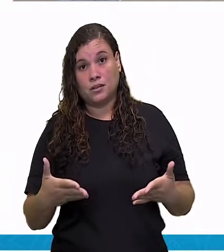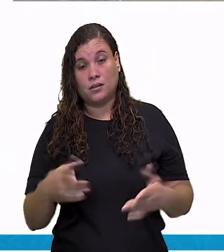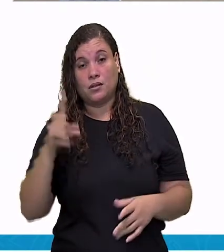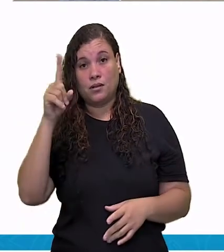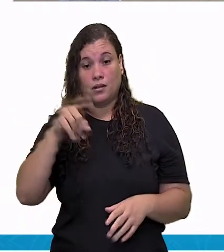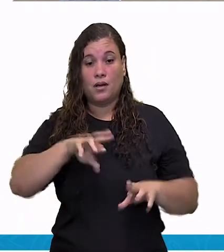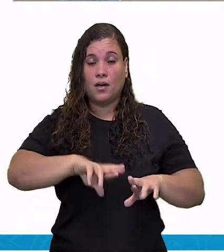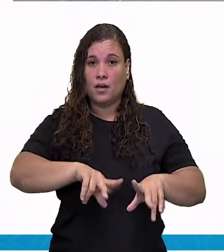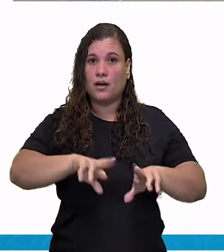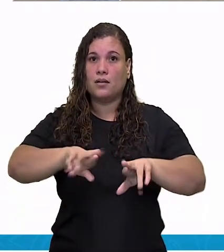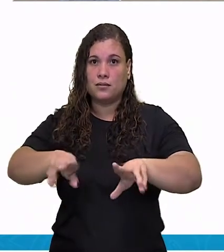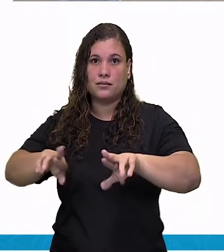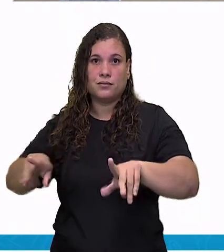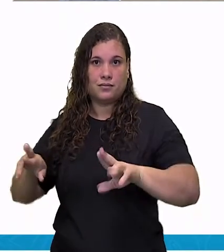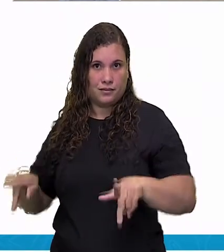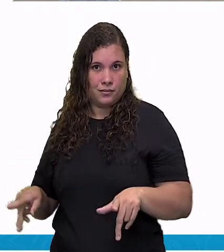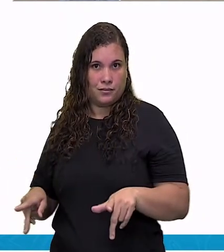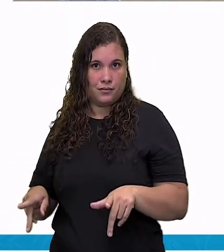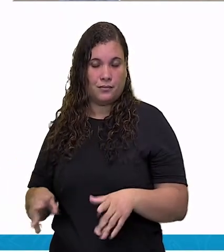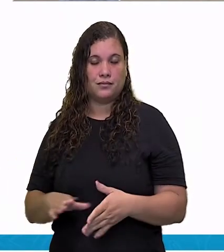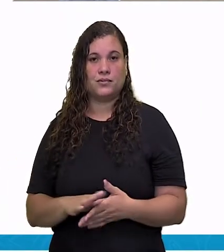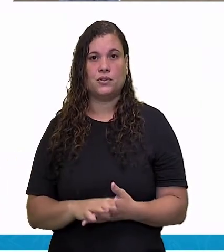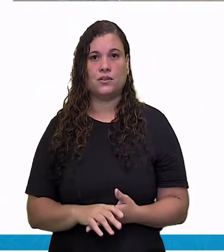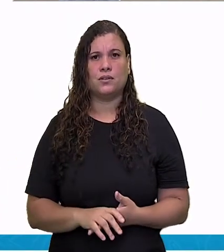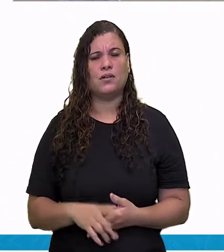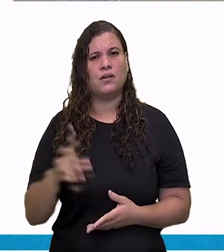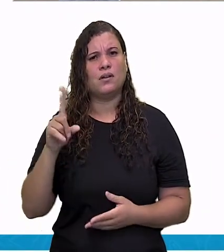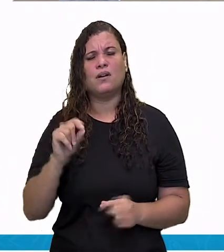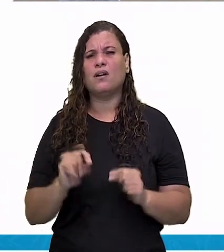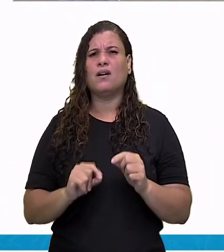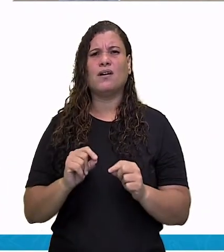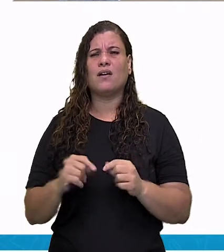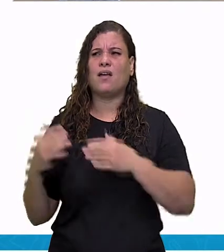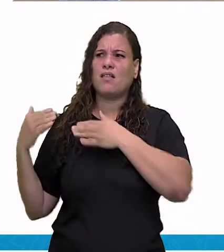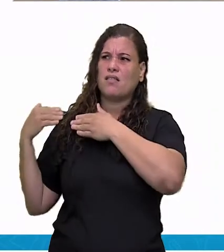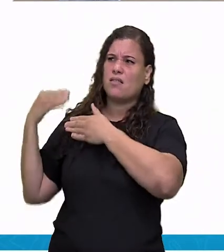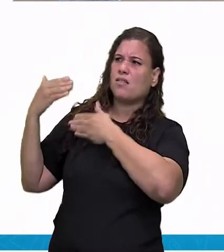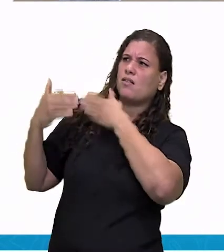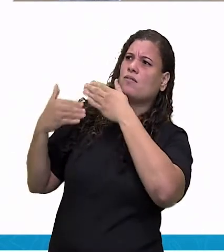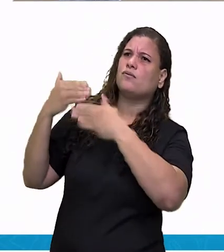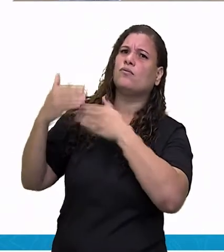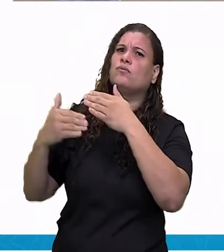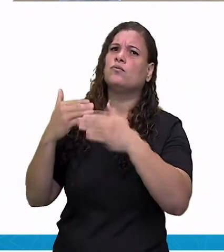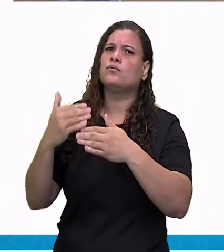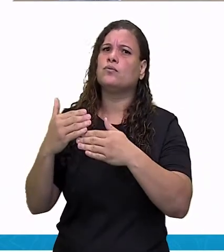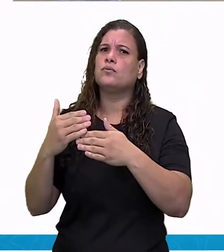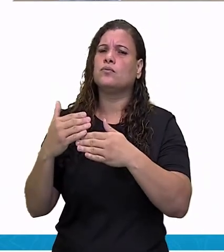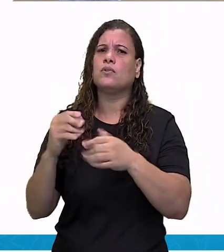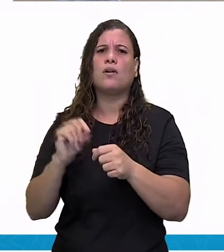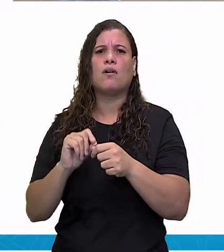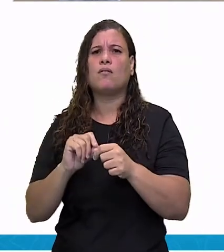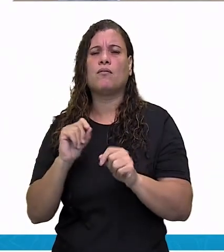que foram desenvolvidas ao longo do tempo e que carrega ali com ele aspectos